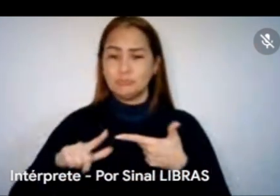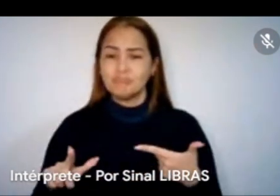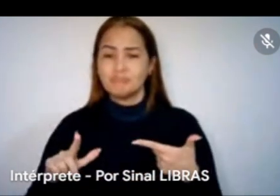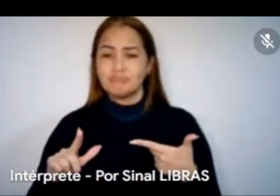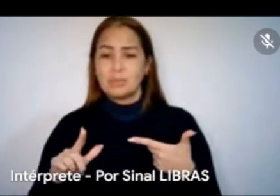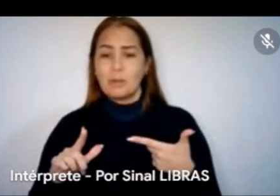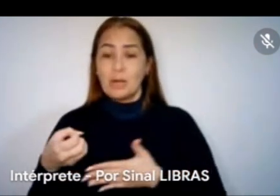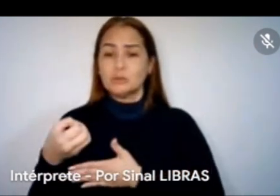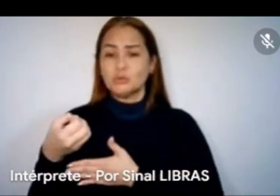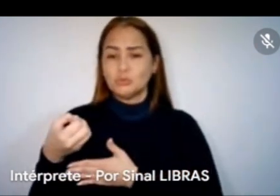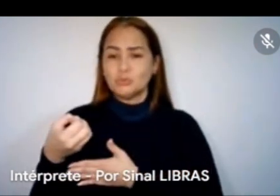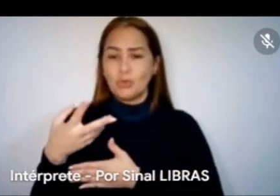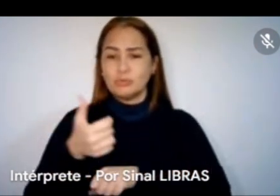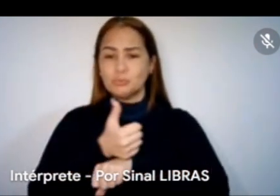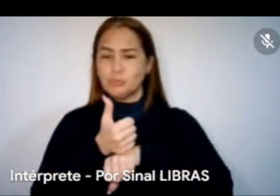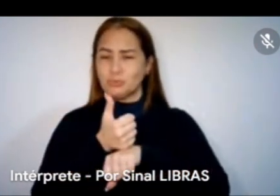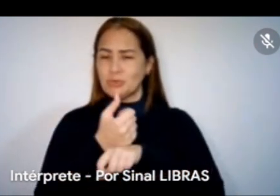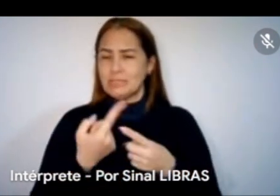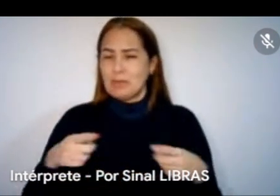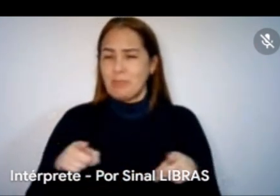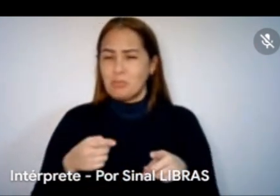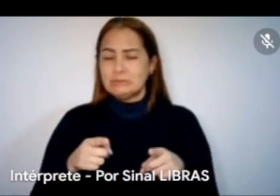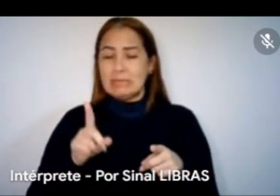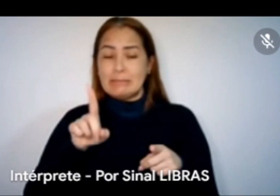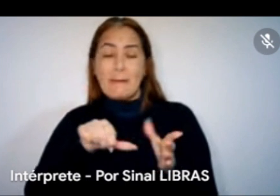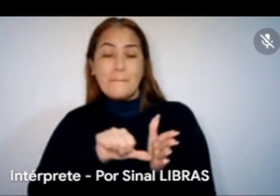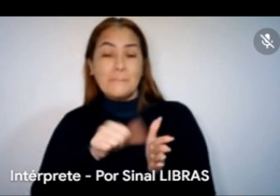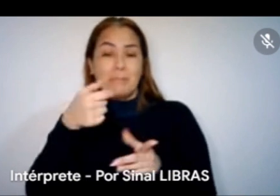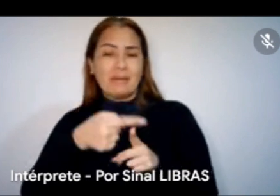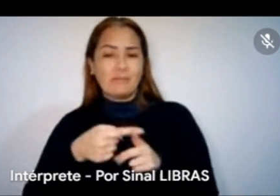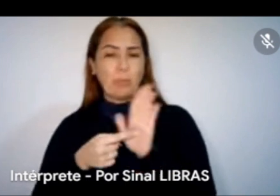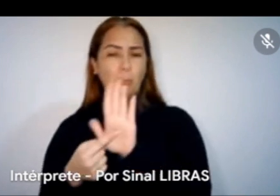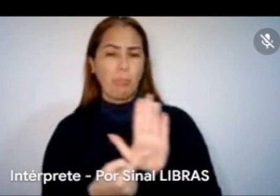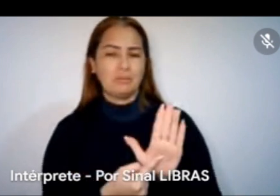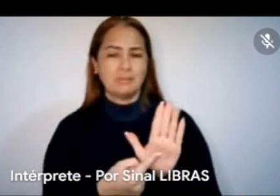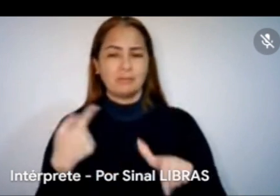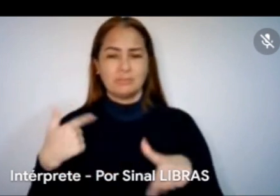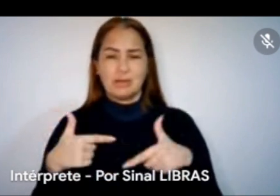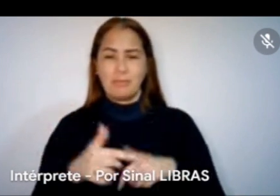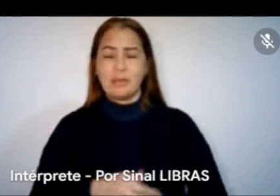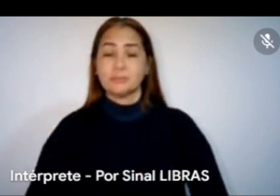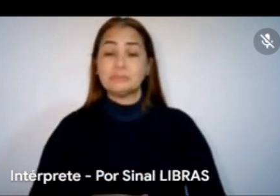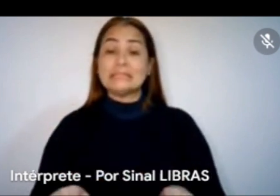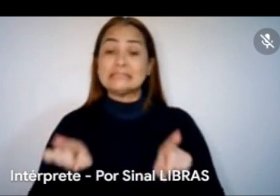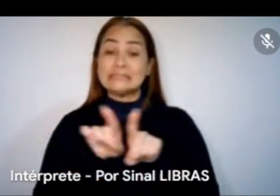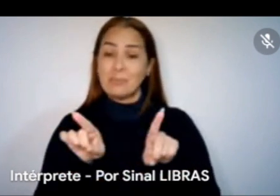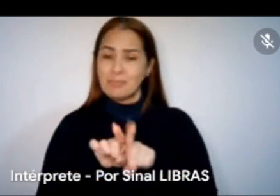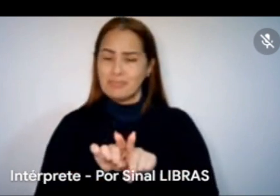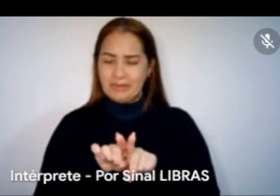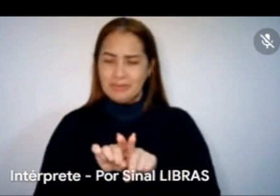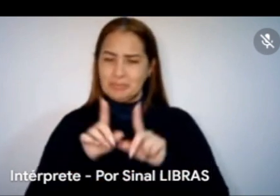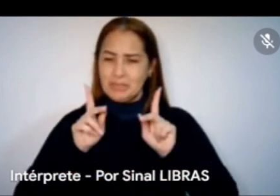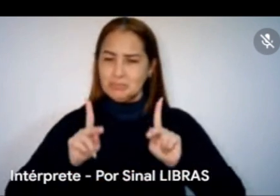novos músicos que estão lançando aí pela primeira vez, seus trabalhos, para o pessoal que já faz o seu trabalho